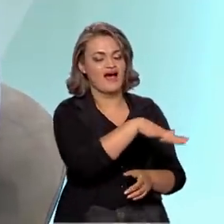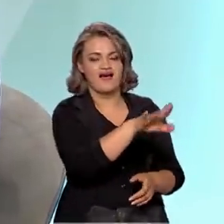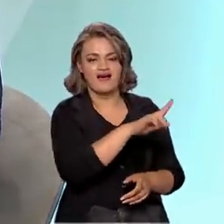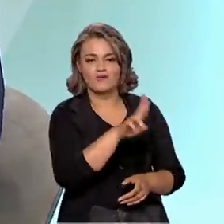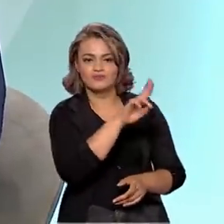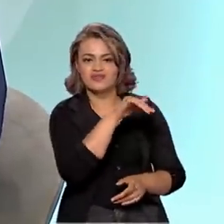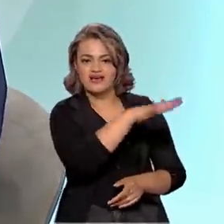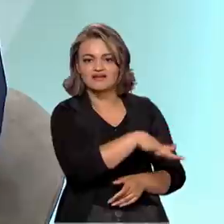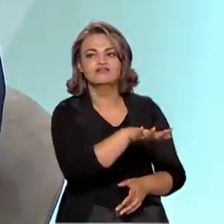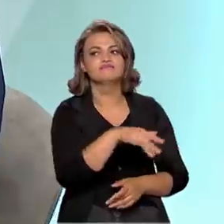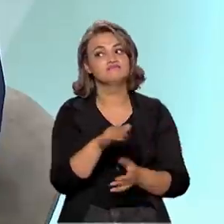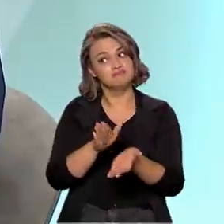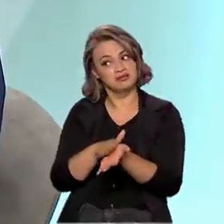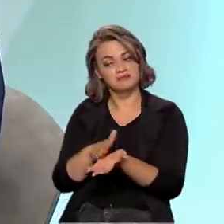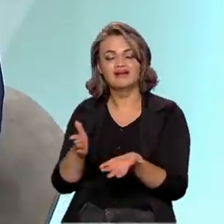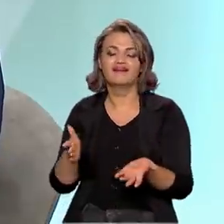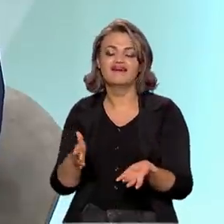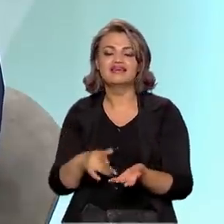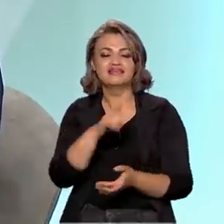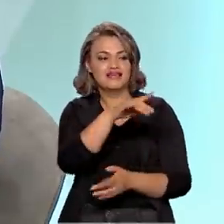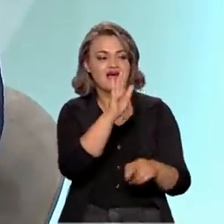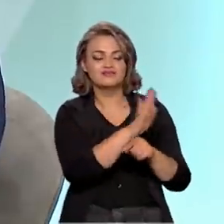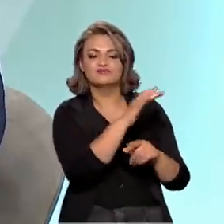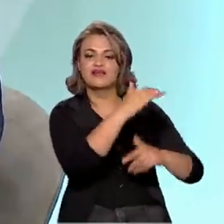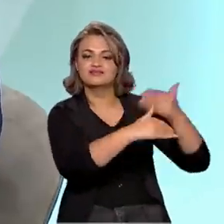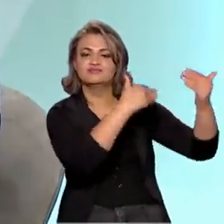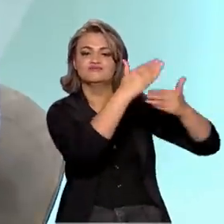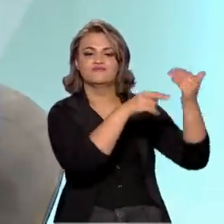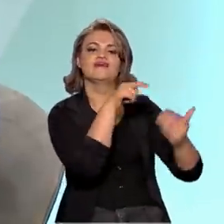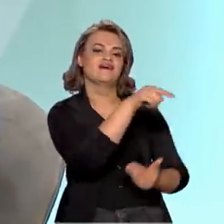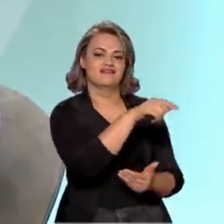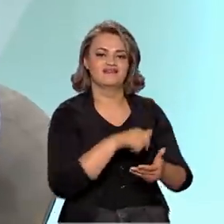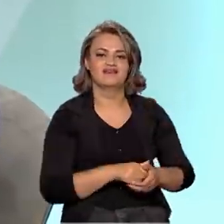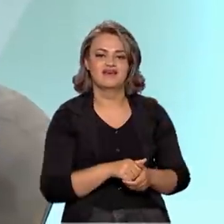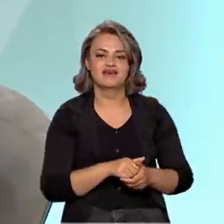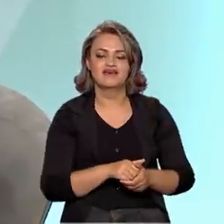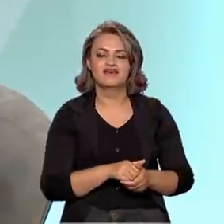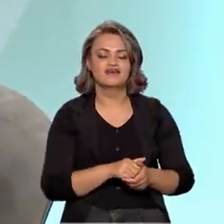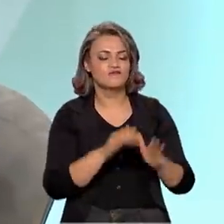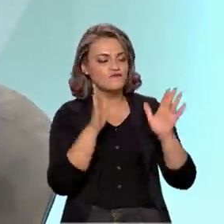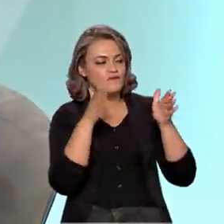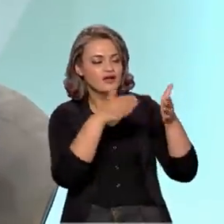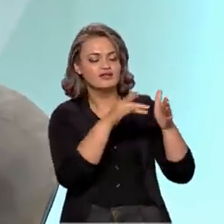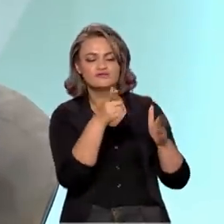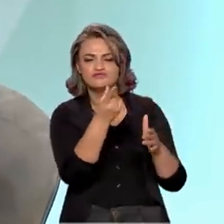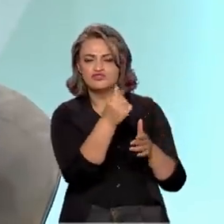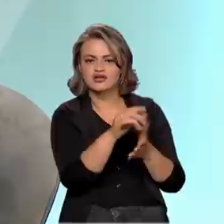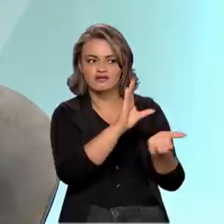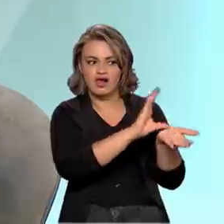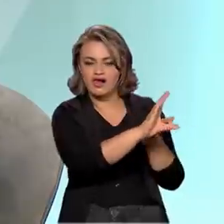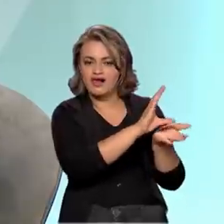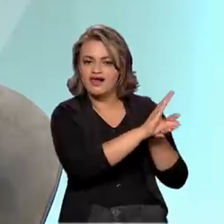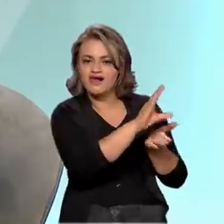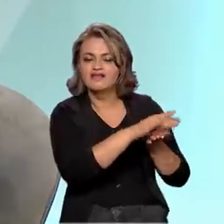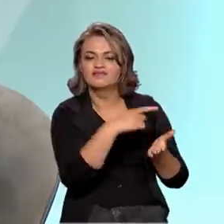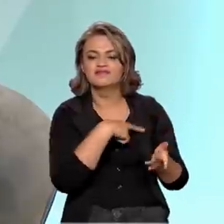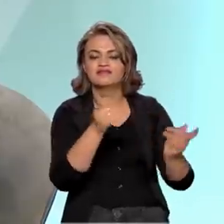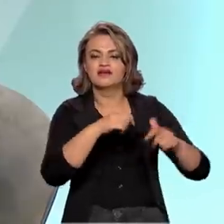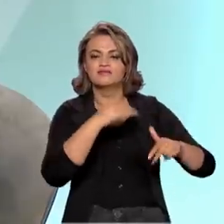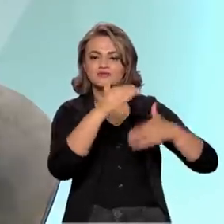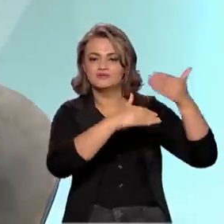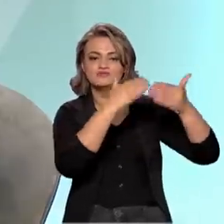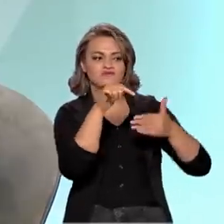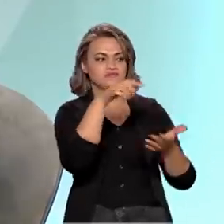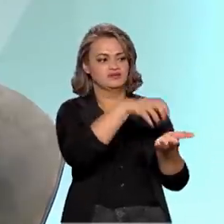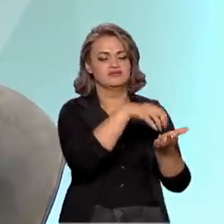permite o desenvolvimento do centro e a região, redirecionando esses recursos para o desenvolvimento do